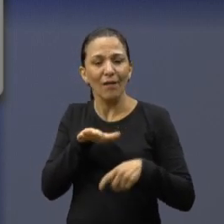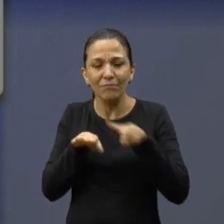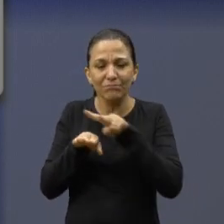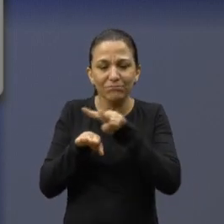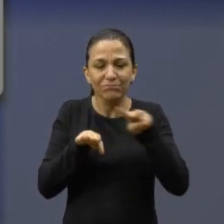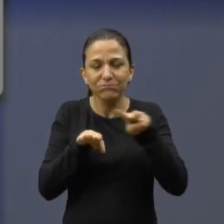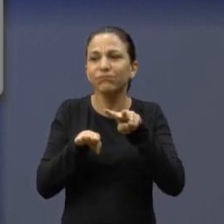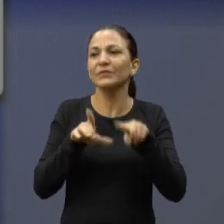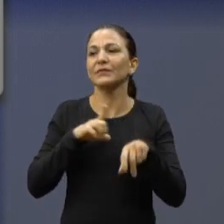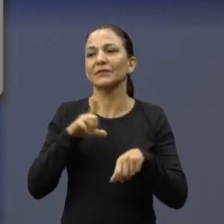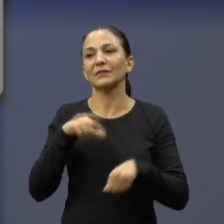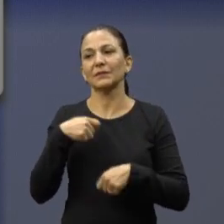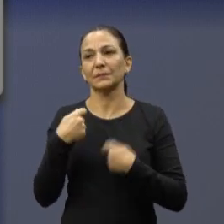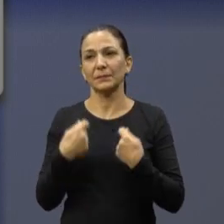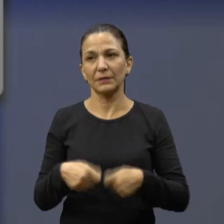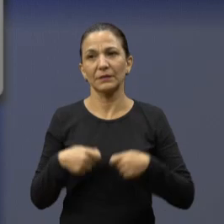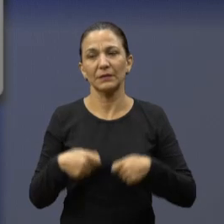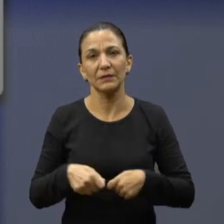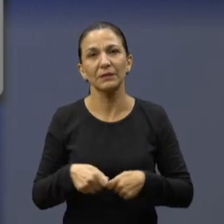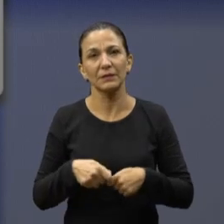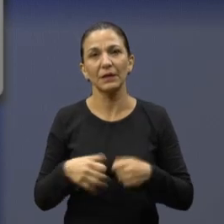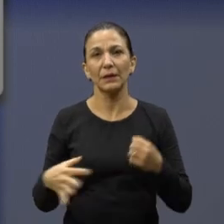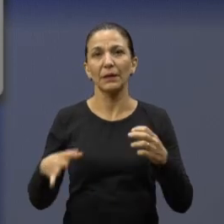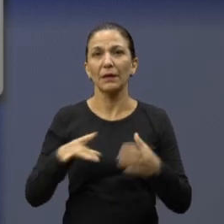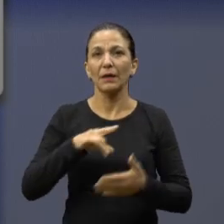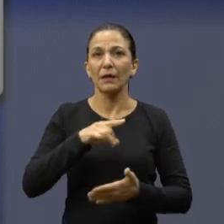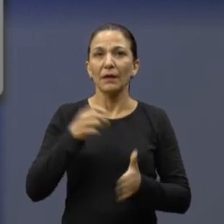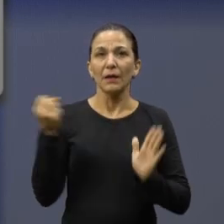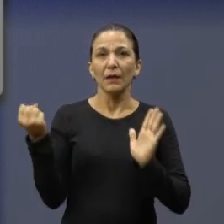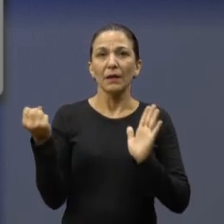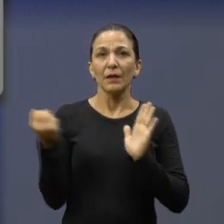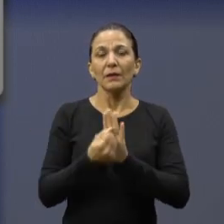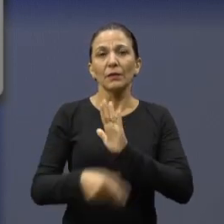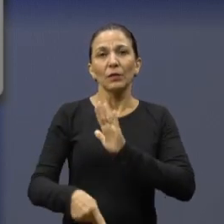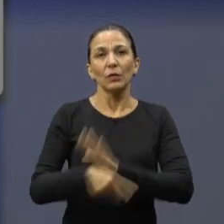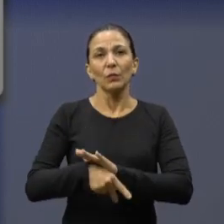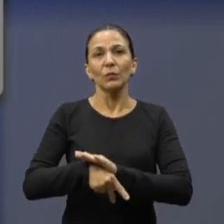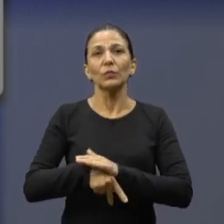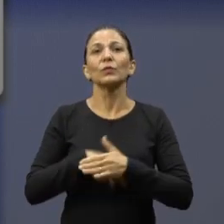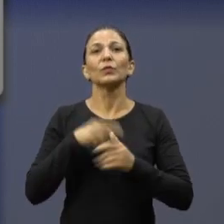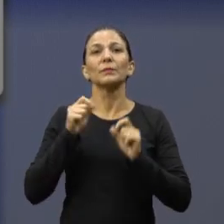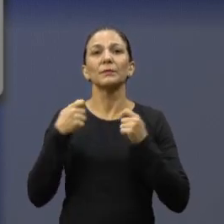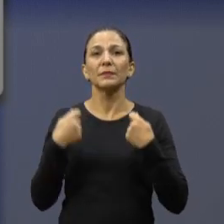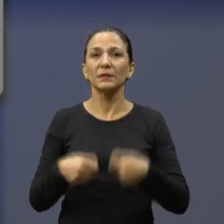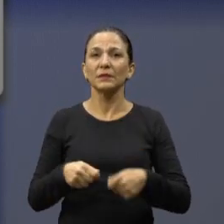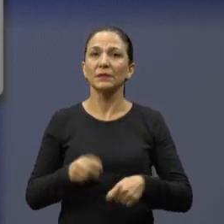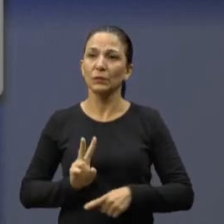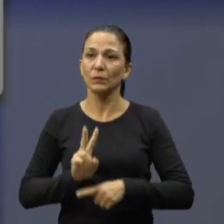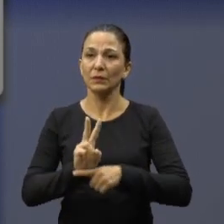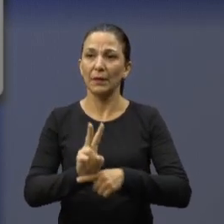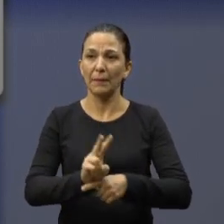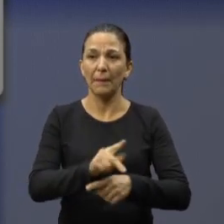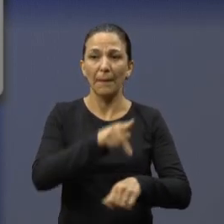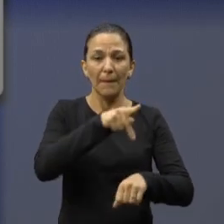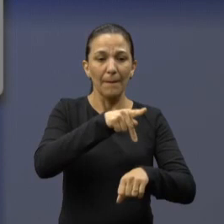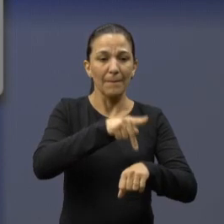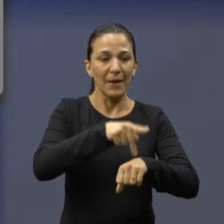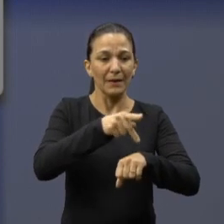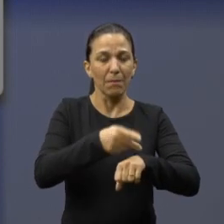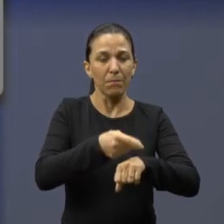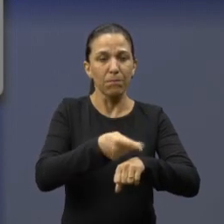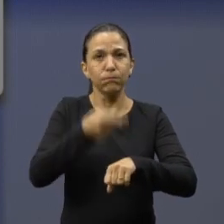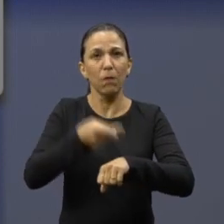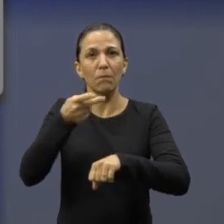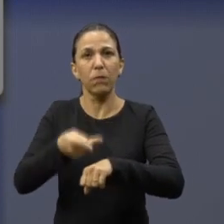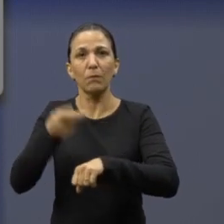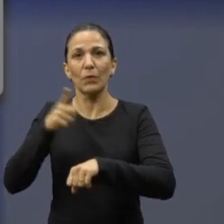foi concebida para preservar e cuidar do patrimônio público. As pedras estão todas soltas, provendo falta de segurança até para os